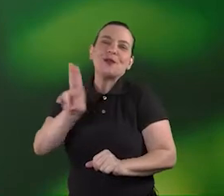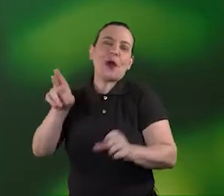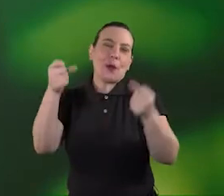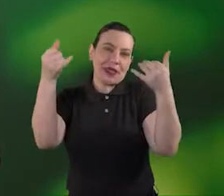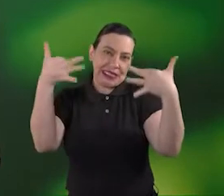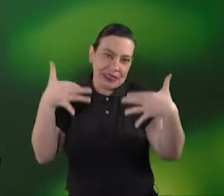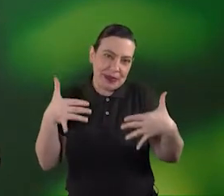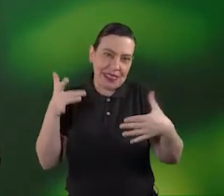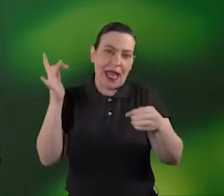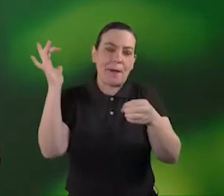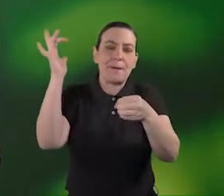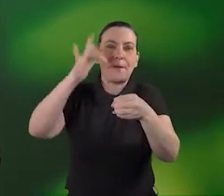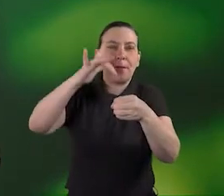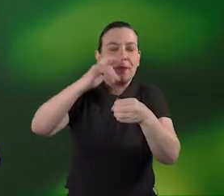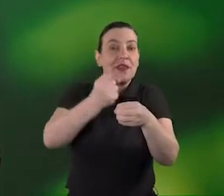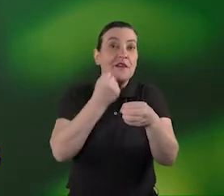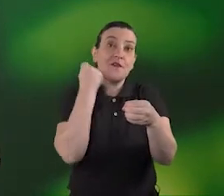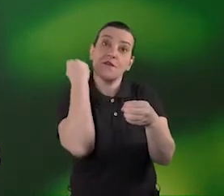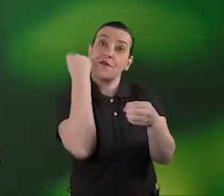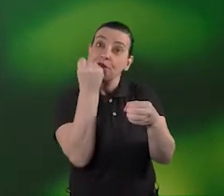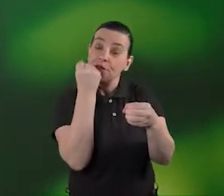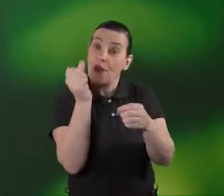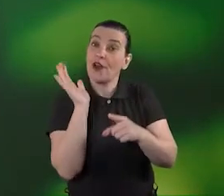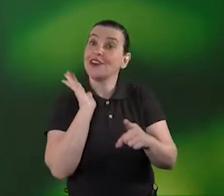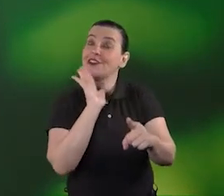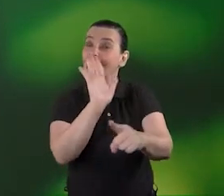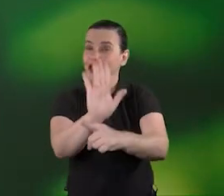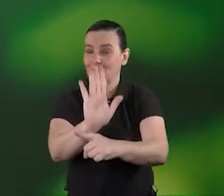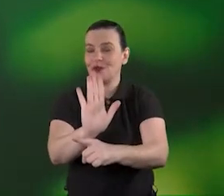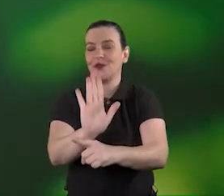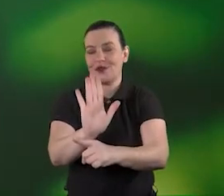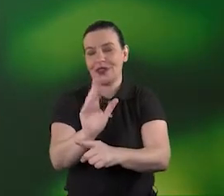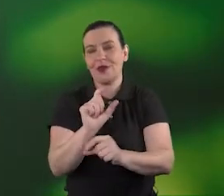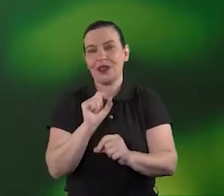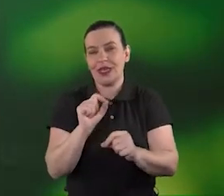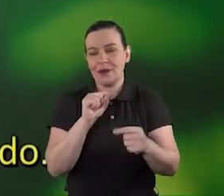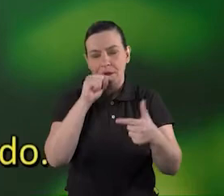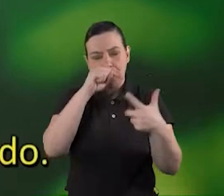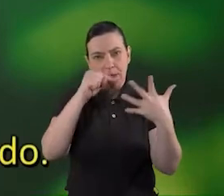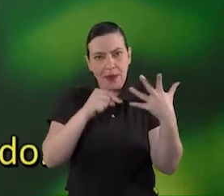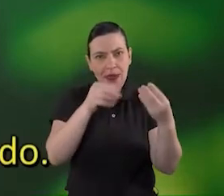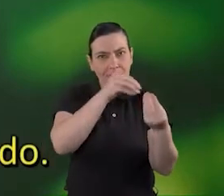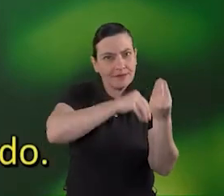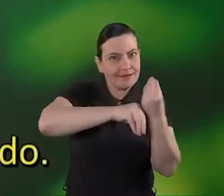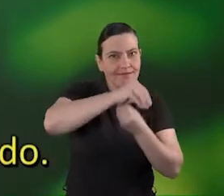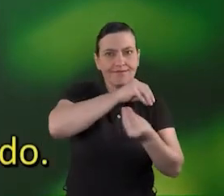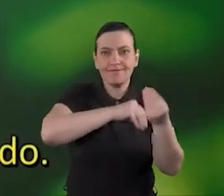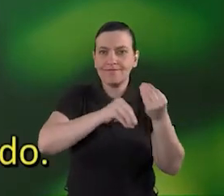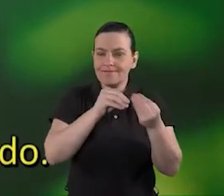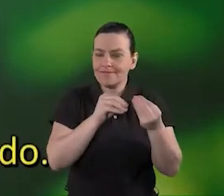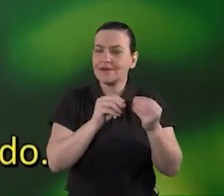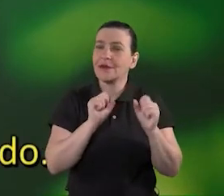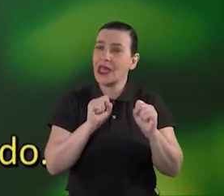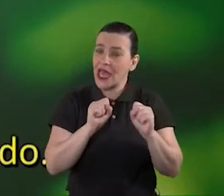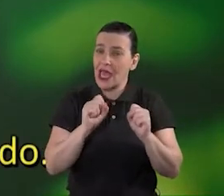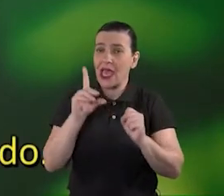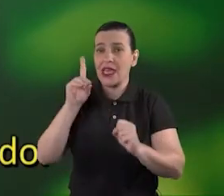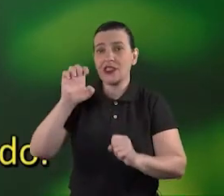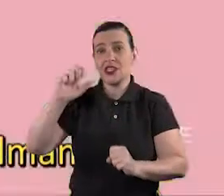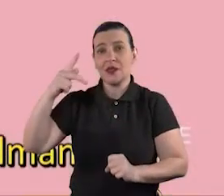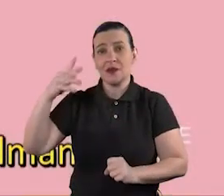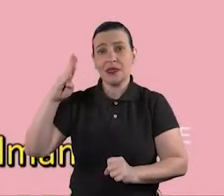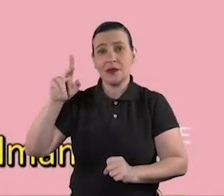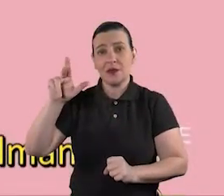dos compostos mais fortes que fornecem os maiores benefícios que quando combinados são úteis para o deep blue como um todo